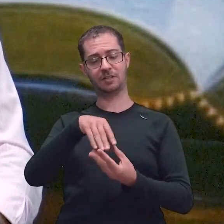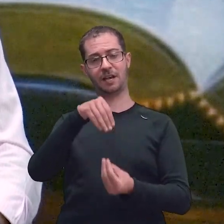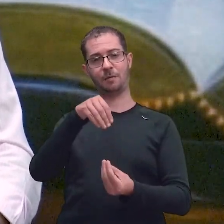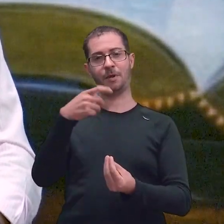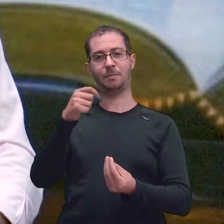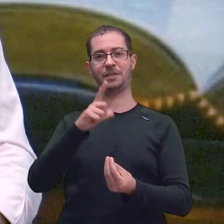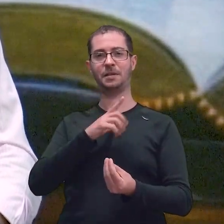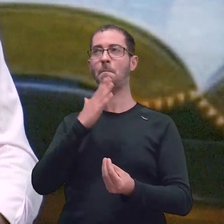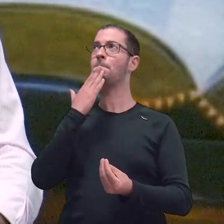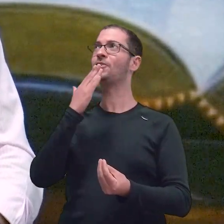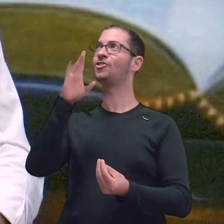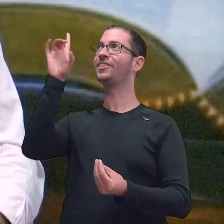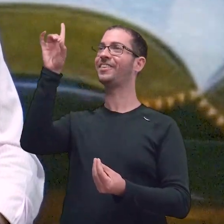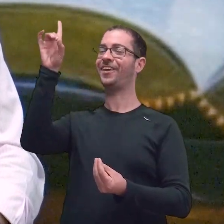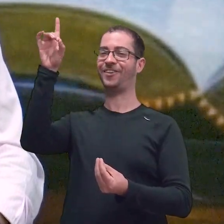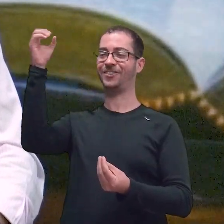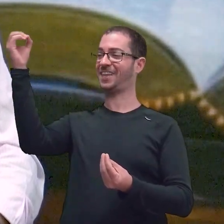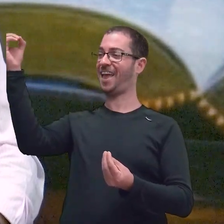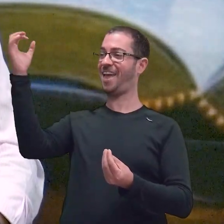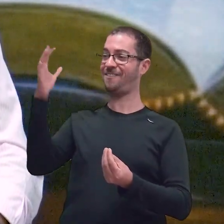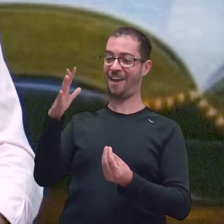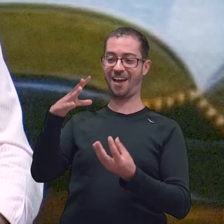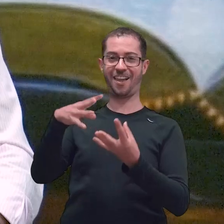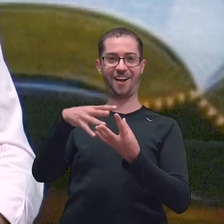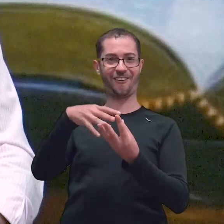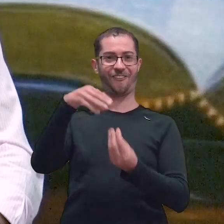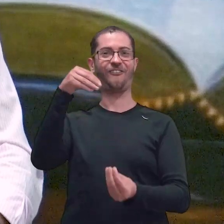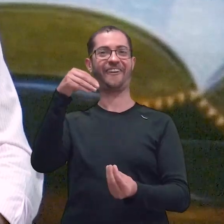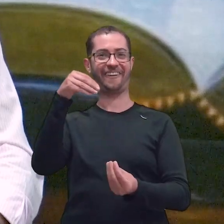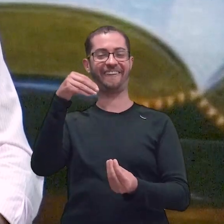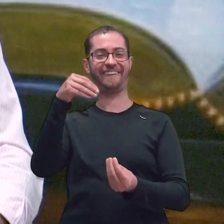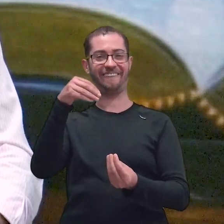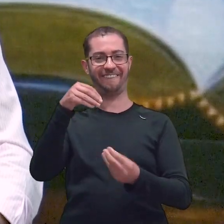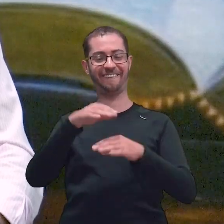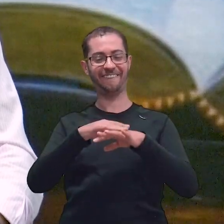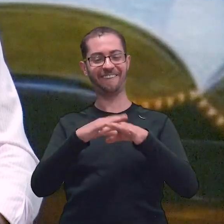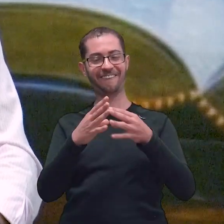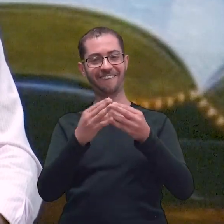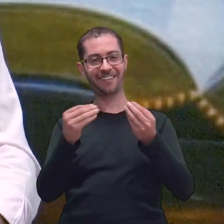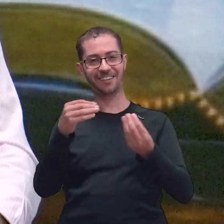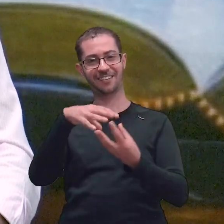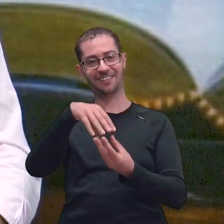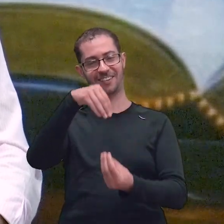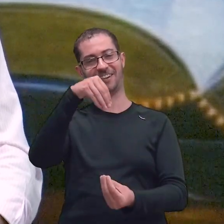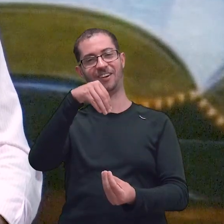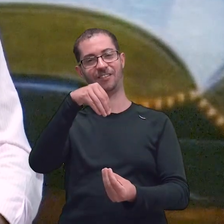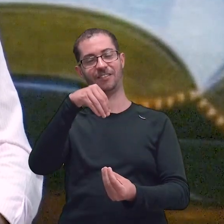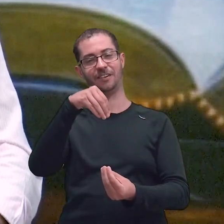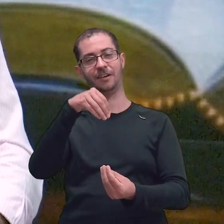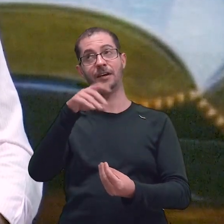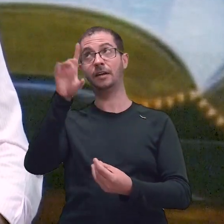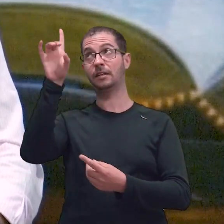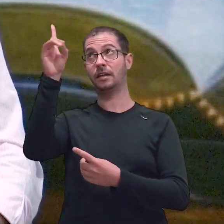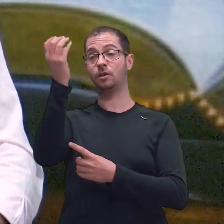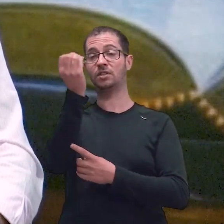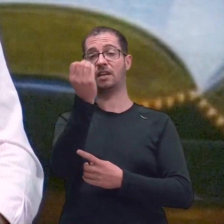nossa alma. Então, Senhor, revela para o meu coração. Revela o que eu tenho